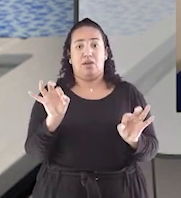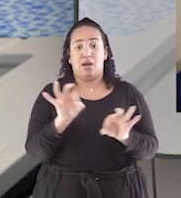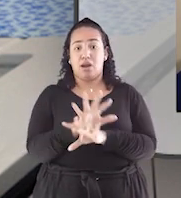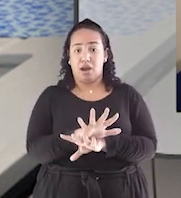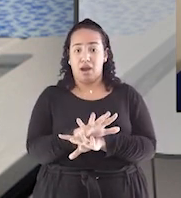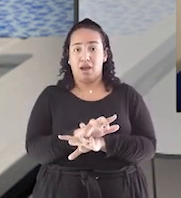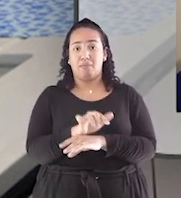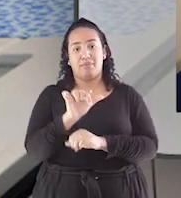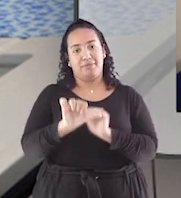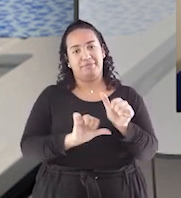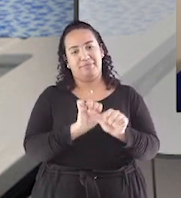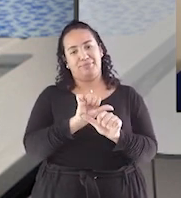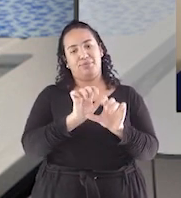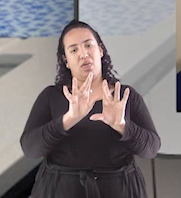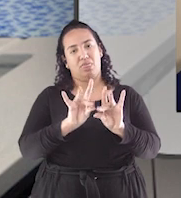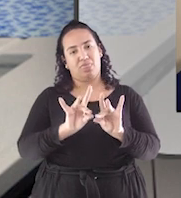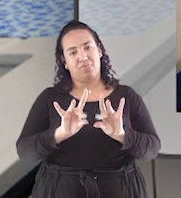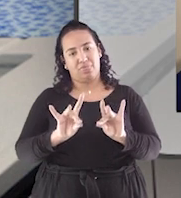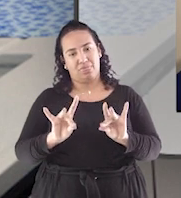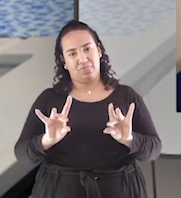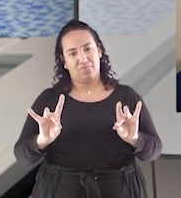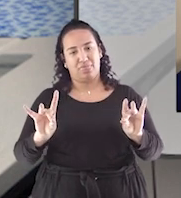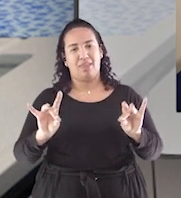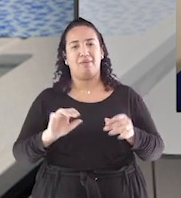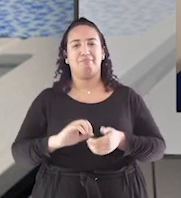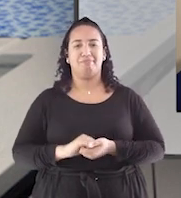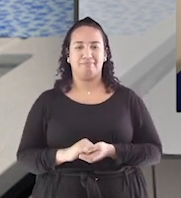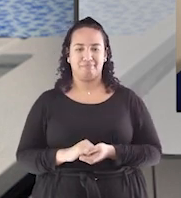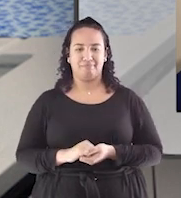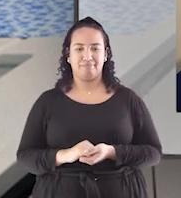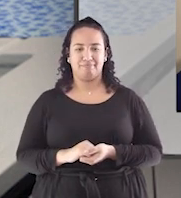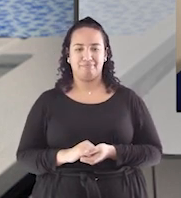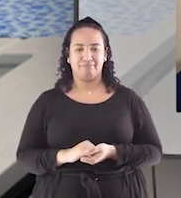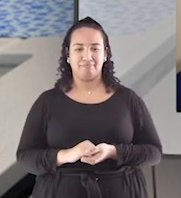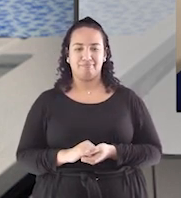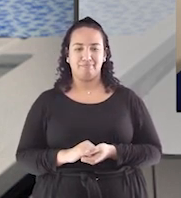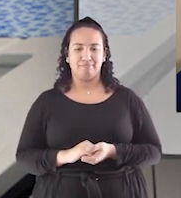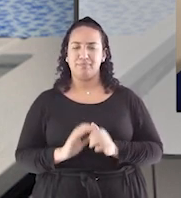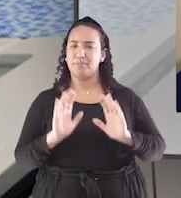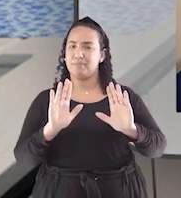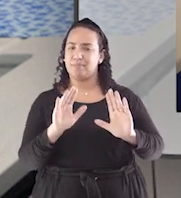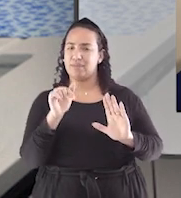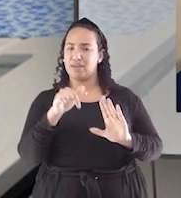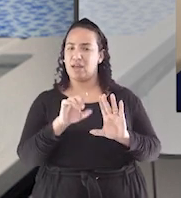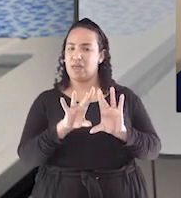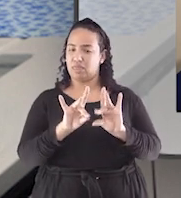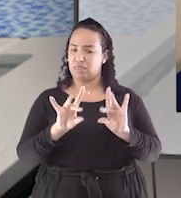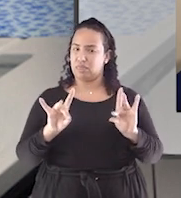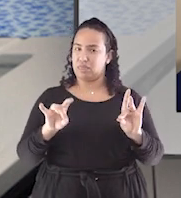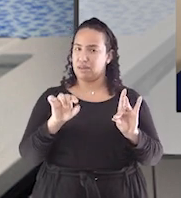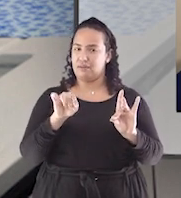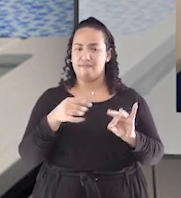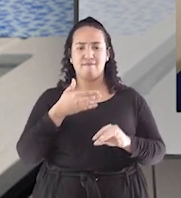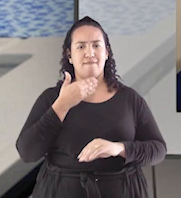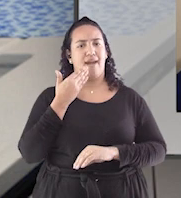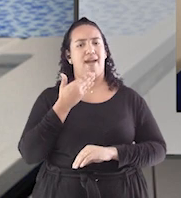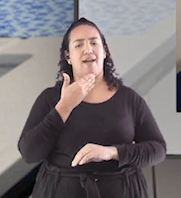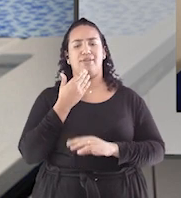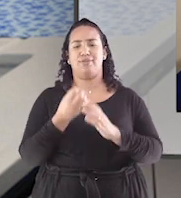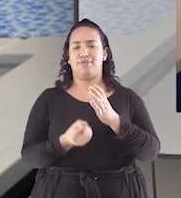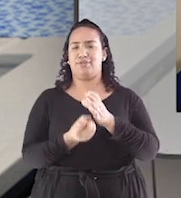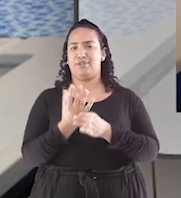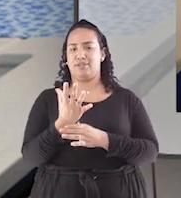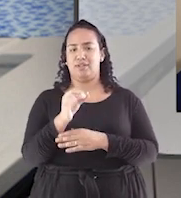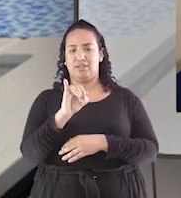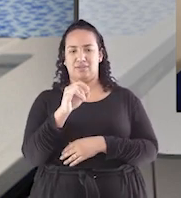pressão, ele volta a ser um líquido. Mas esse líquido aqui é uma coisa muito fácil de